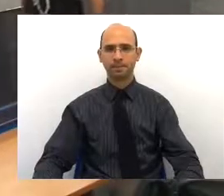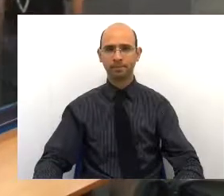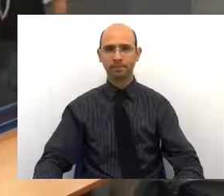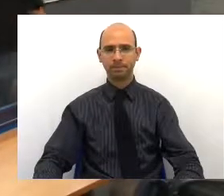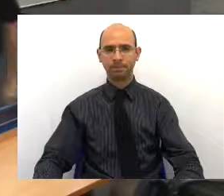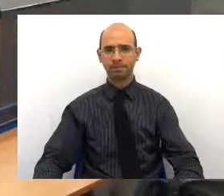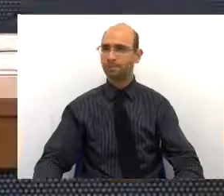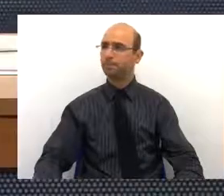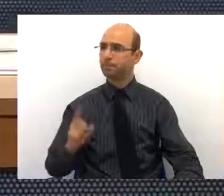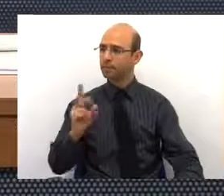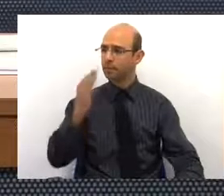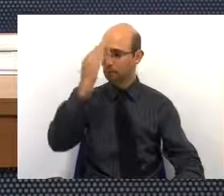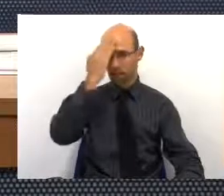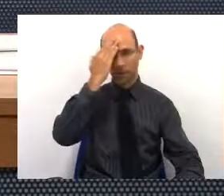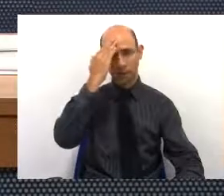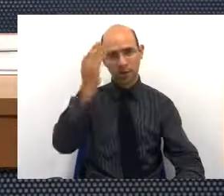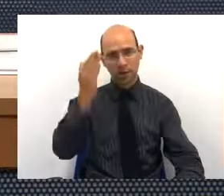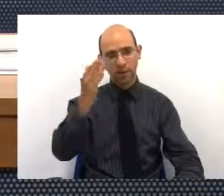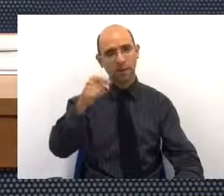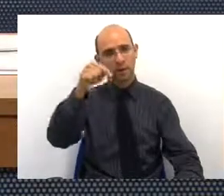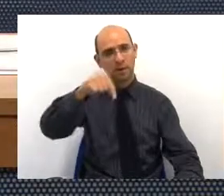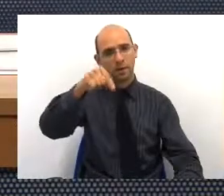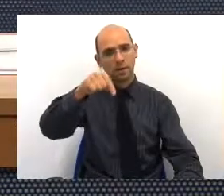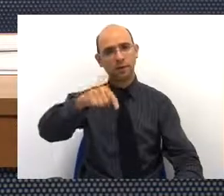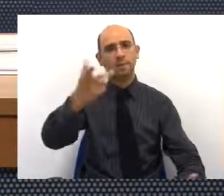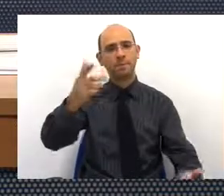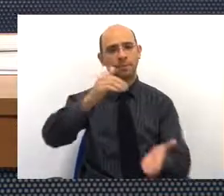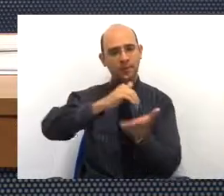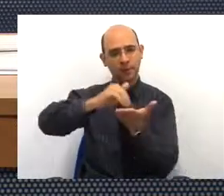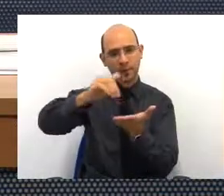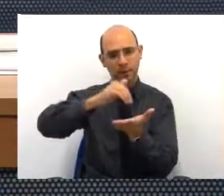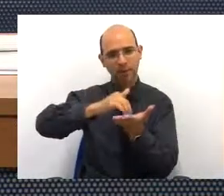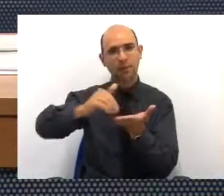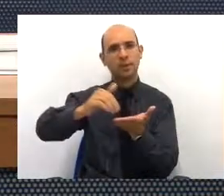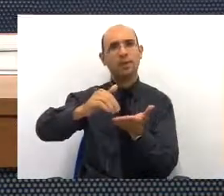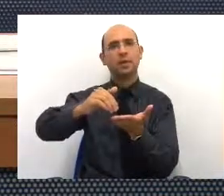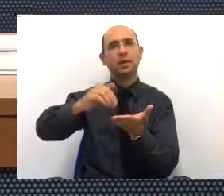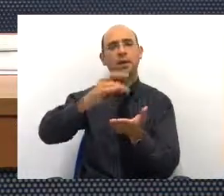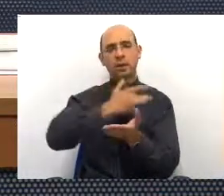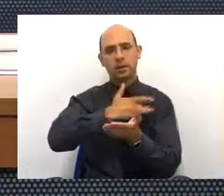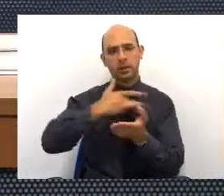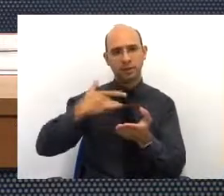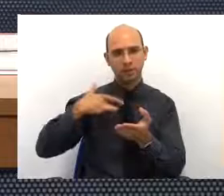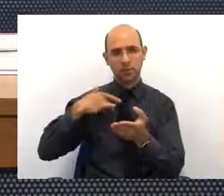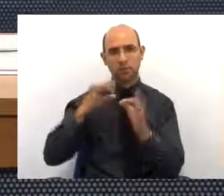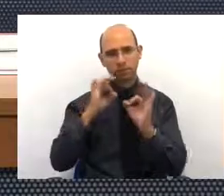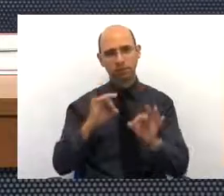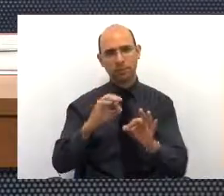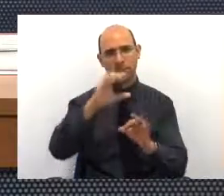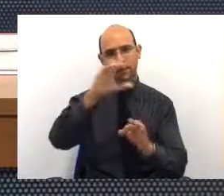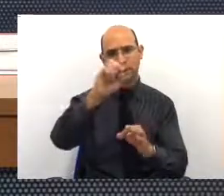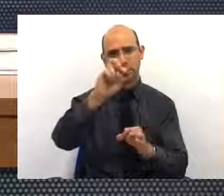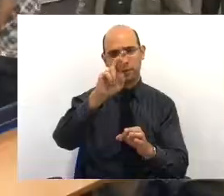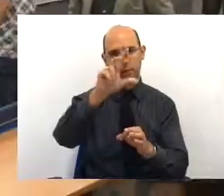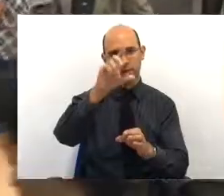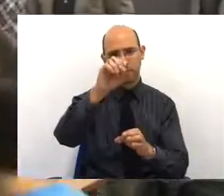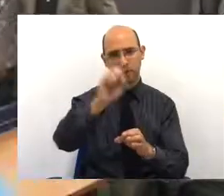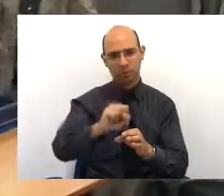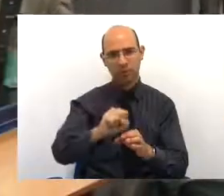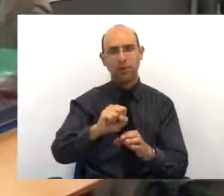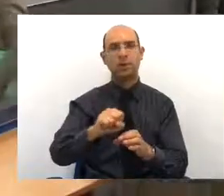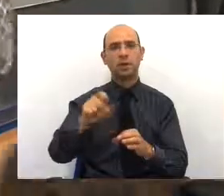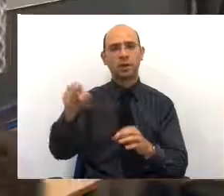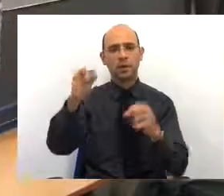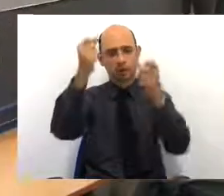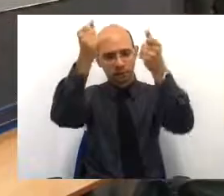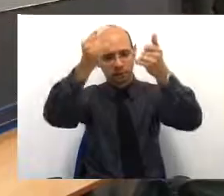Agradecemos nosso nobre vice-prefeito secretário da Secretaria de Saúde, senhor Carlos da Irmã, pela belíssima